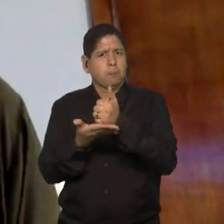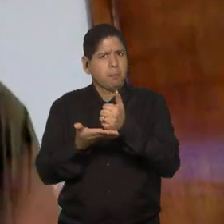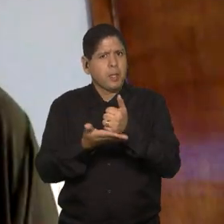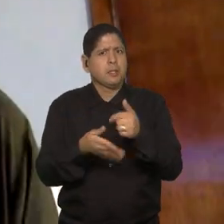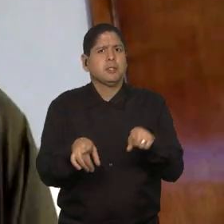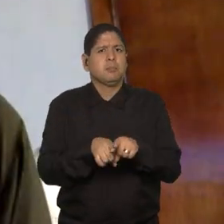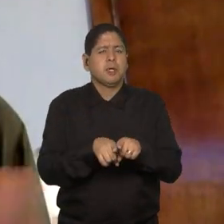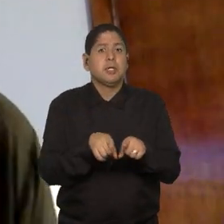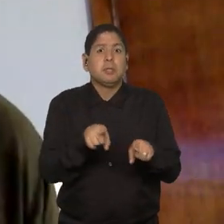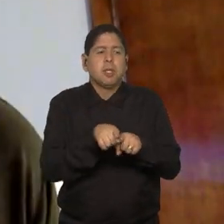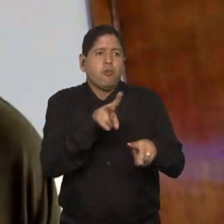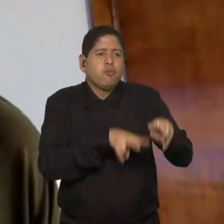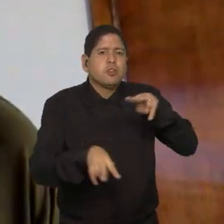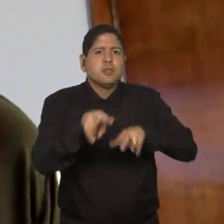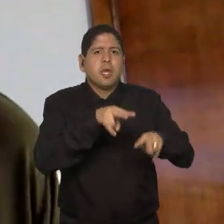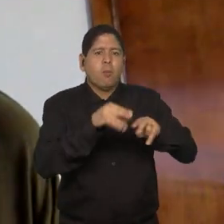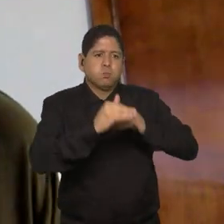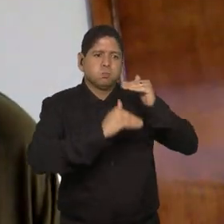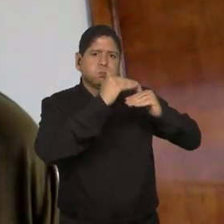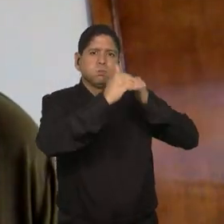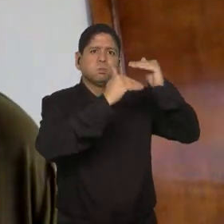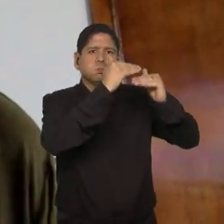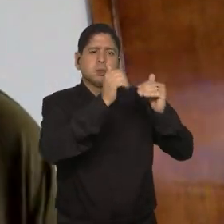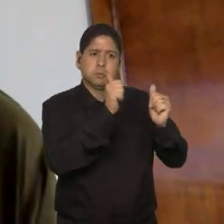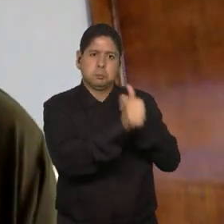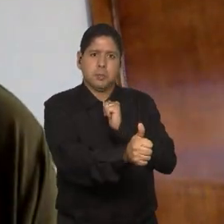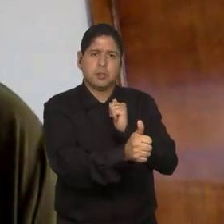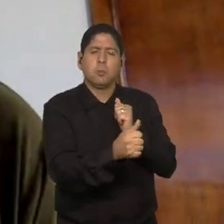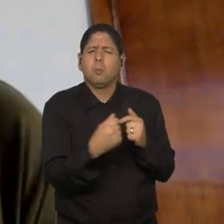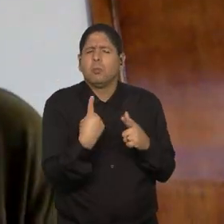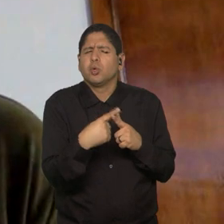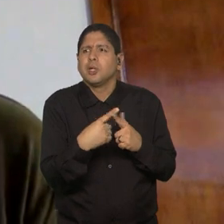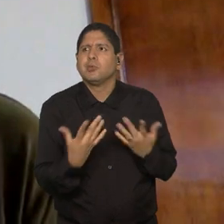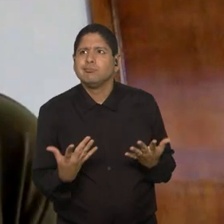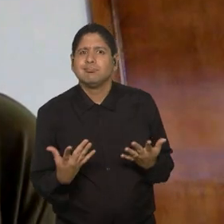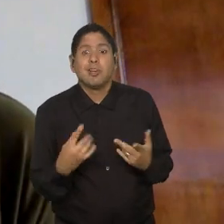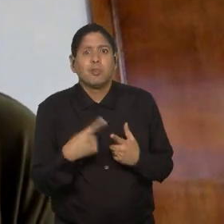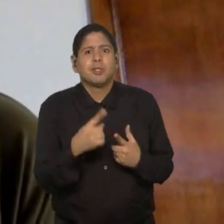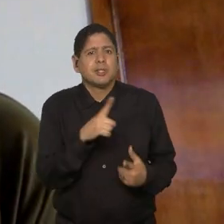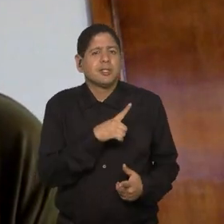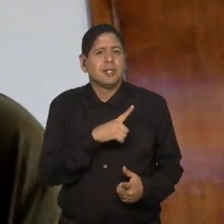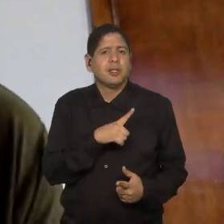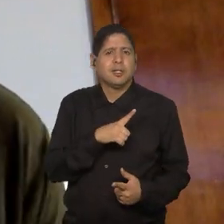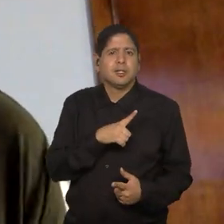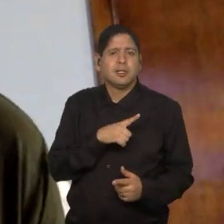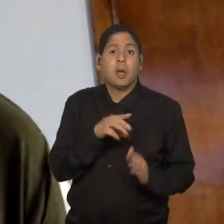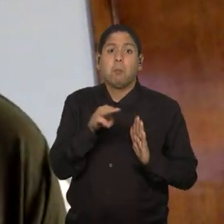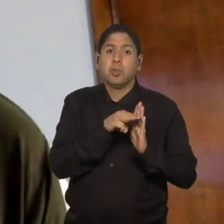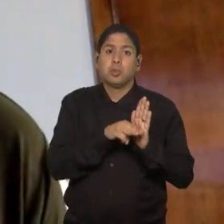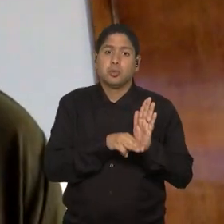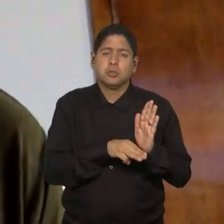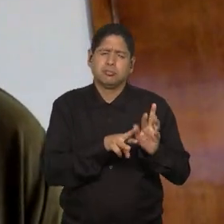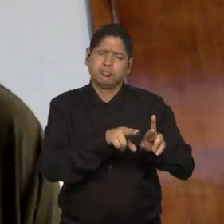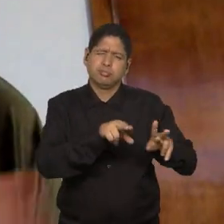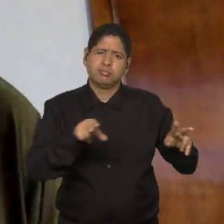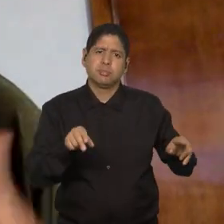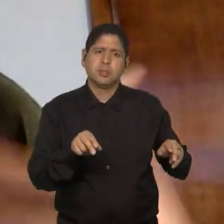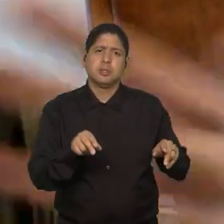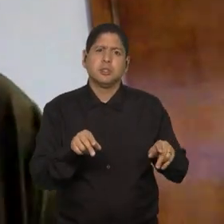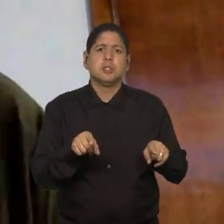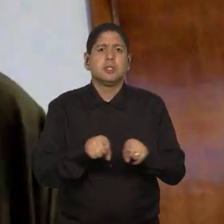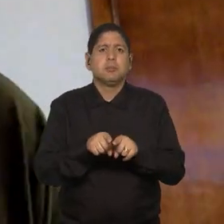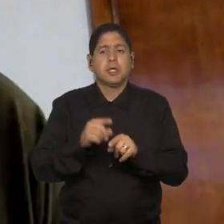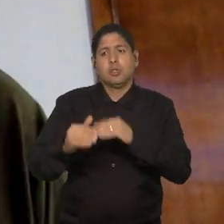da visão de desenvolvimento do esporte, porque você tem metodologias ou